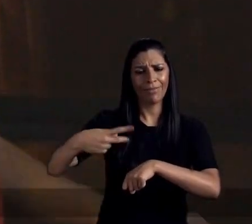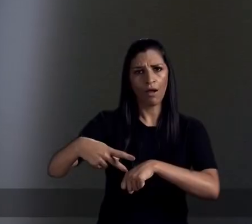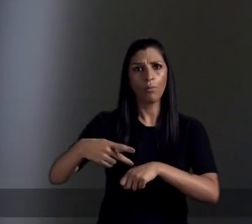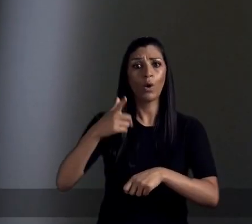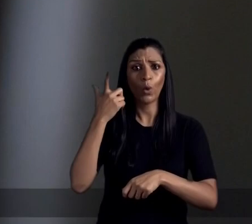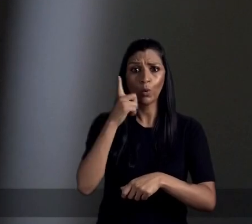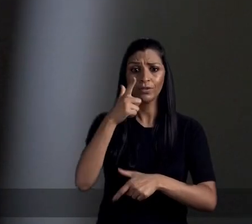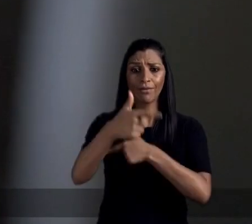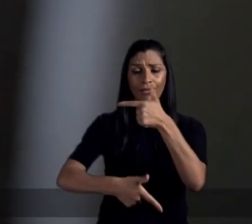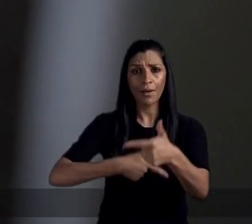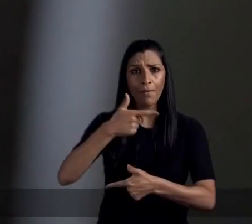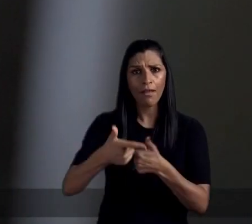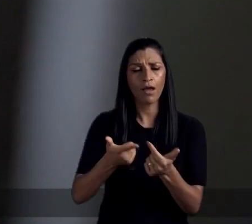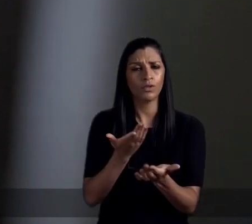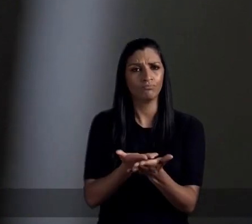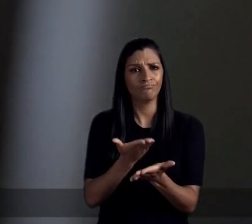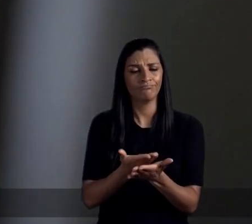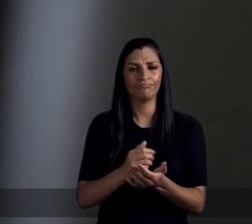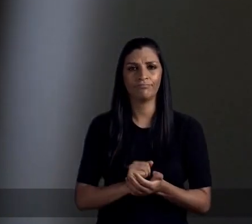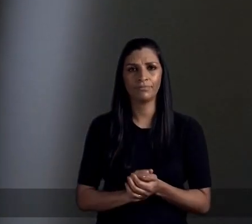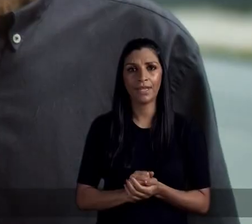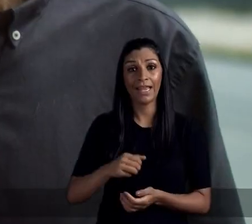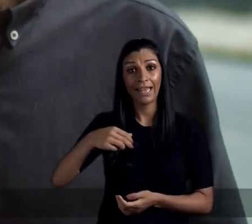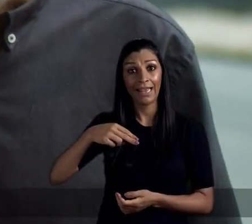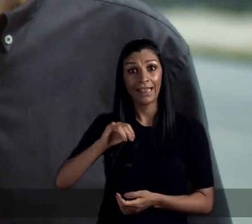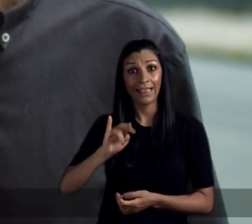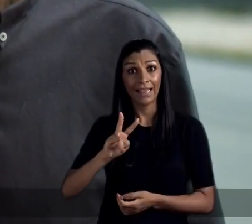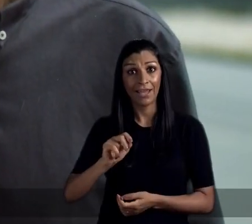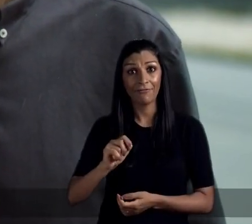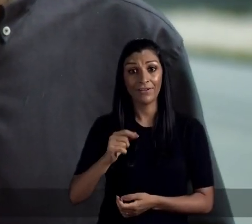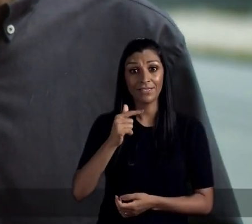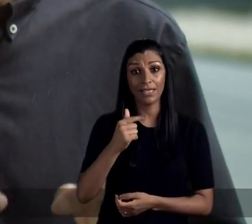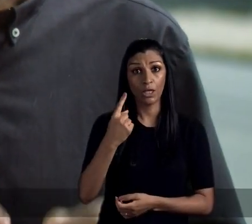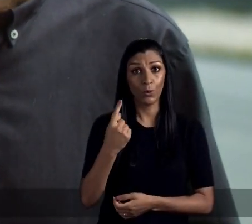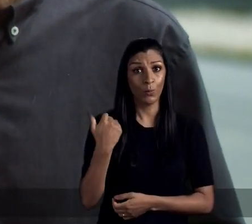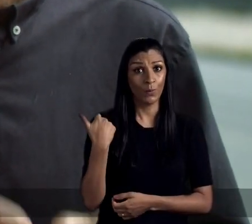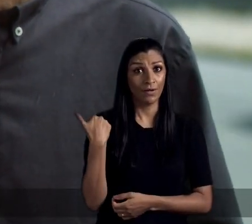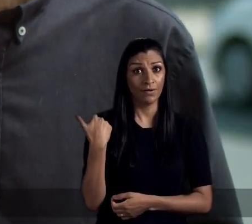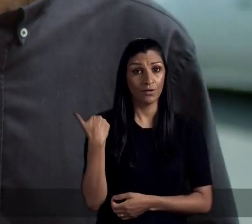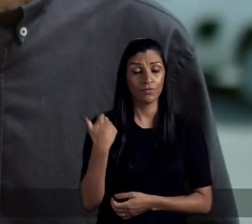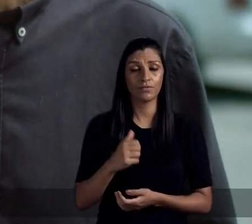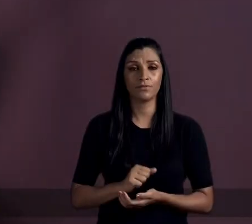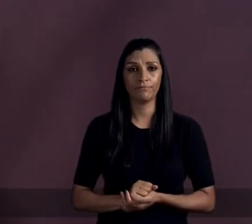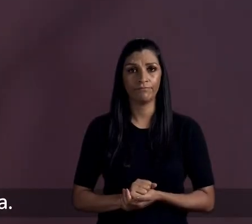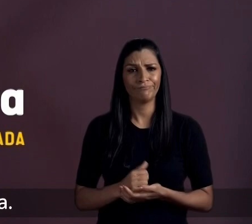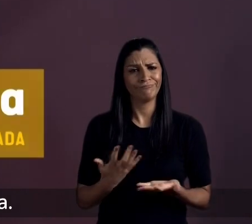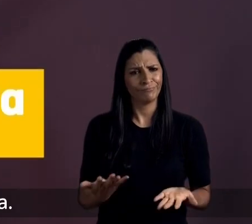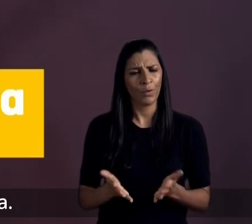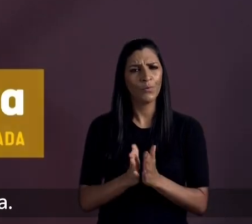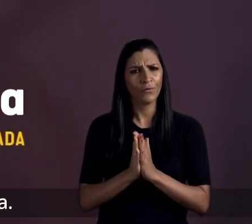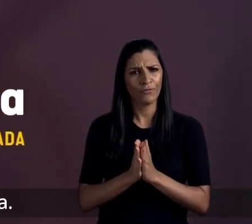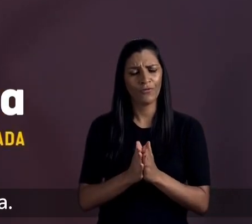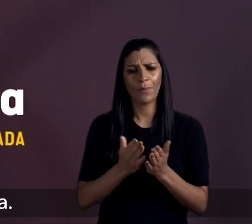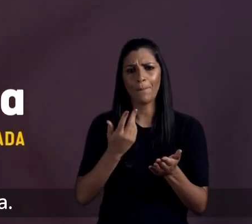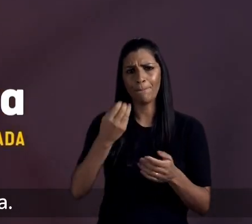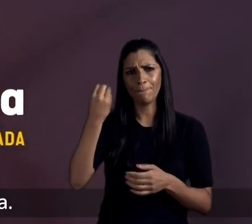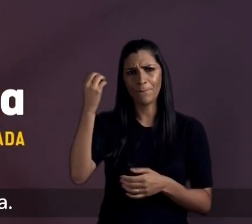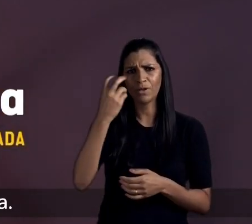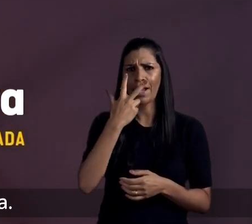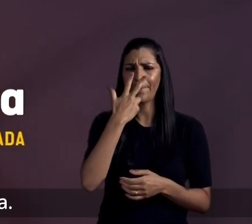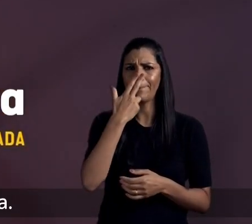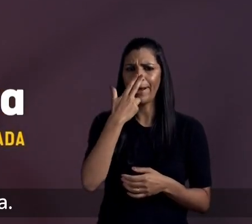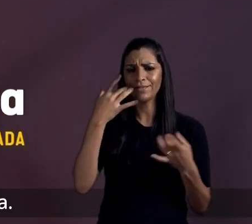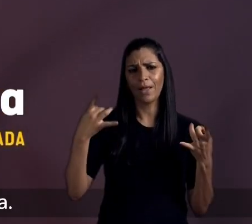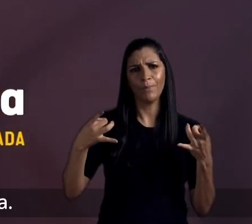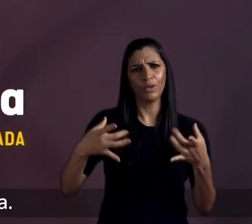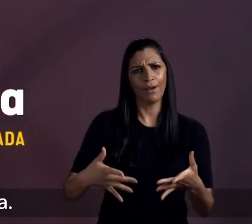capitais para poder trabalhar e estudar. Ouvimos a dona Neiva, que tem 71 anos. Vamos combinar, né? Que Porto